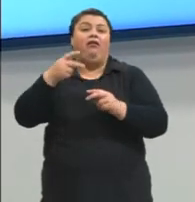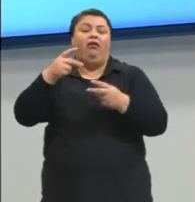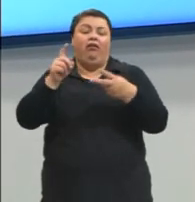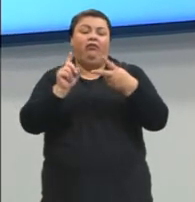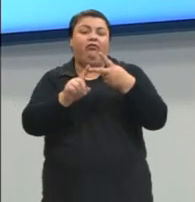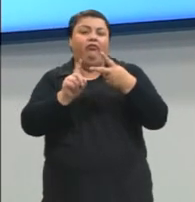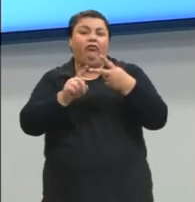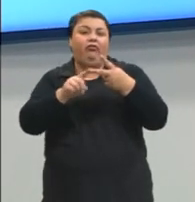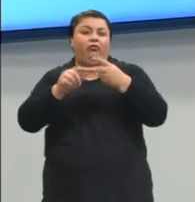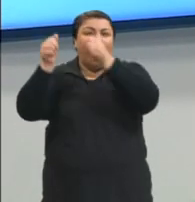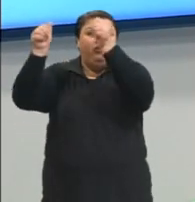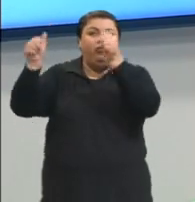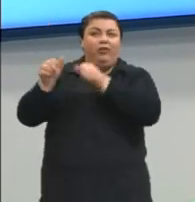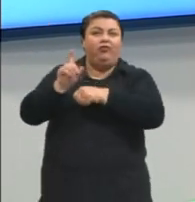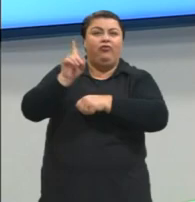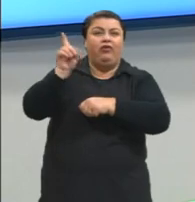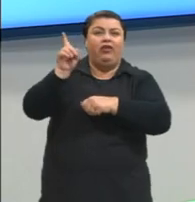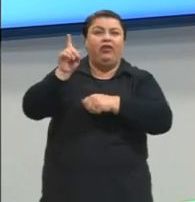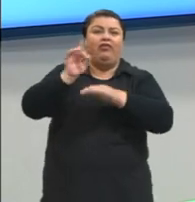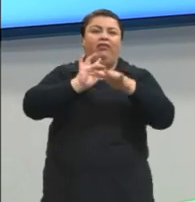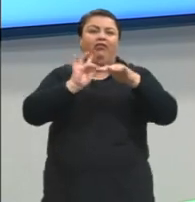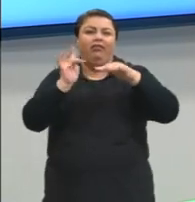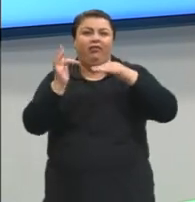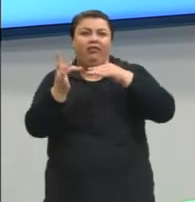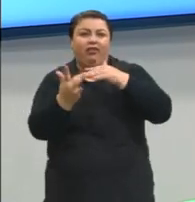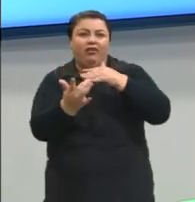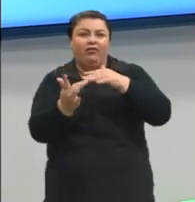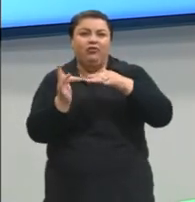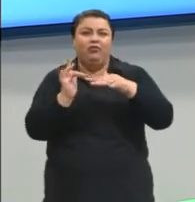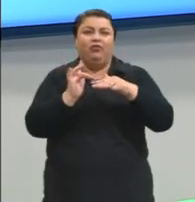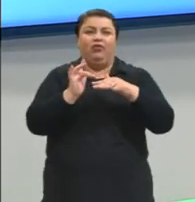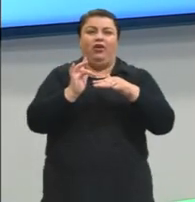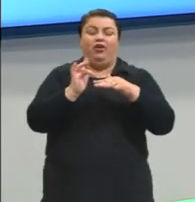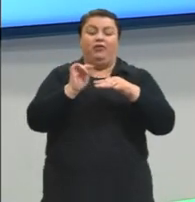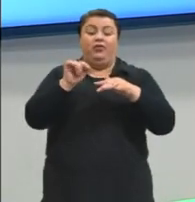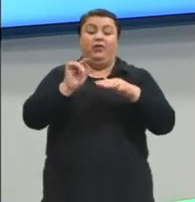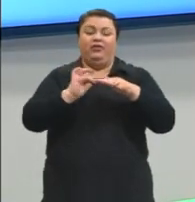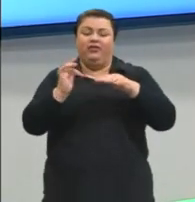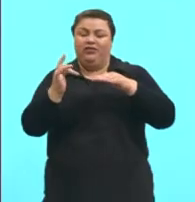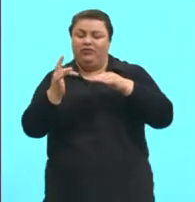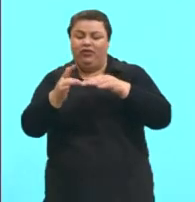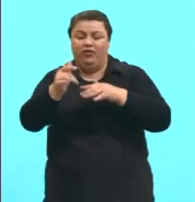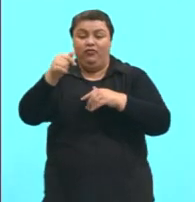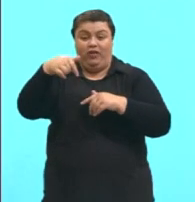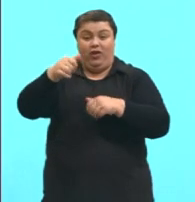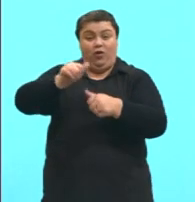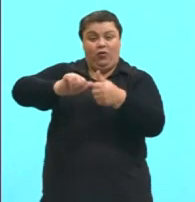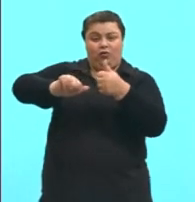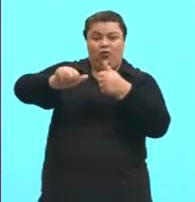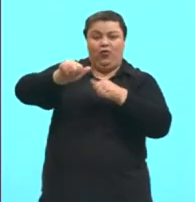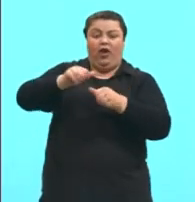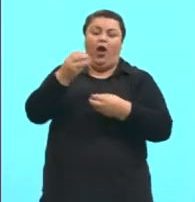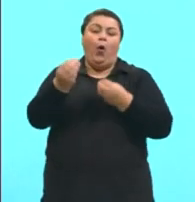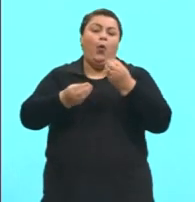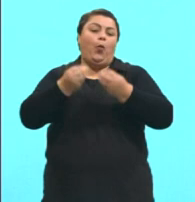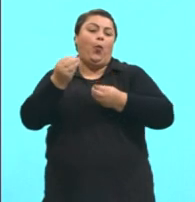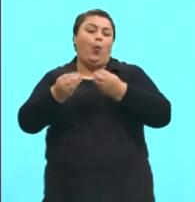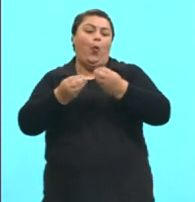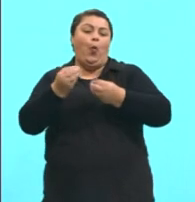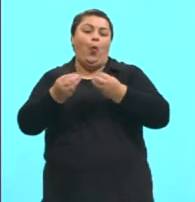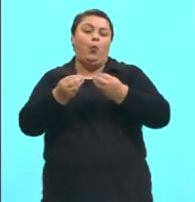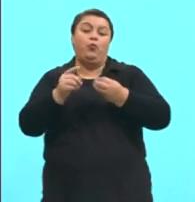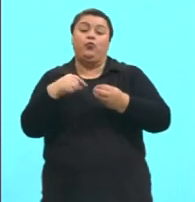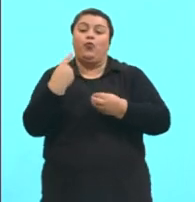das redes sociais. As redes sociais, elas vieram para mudar definitivamente o nosso meio e o nosso